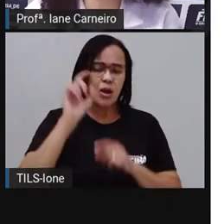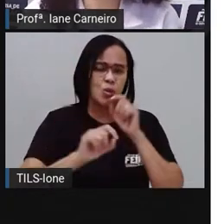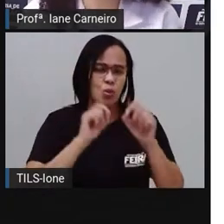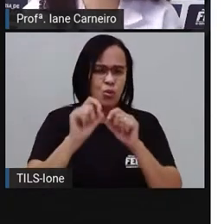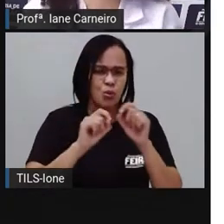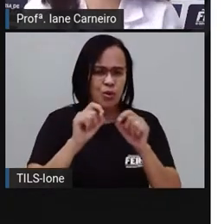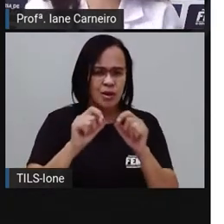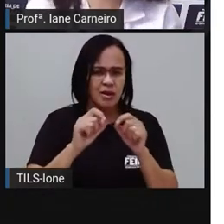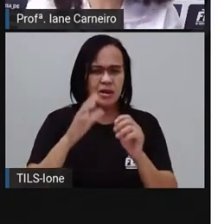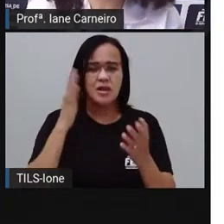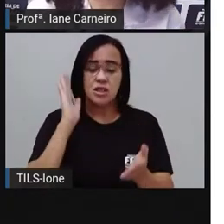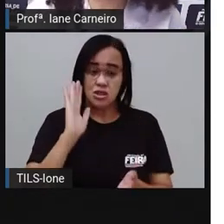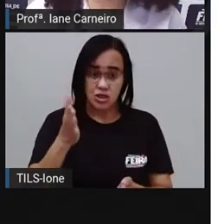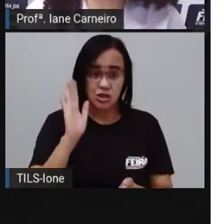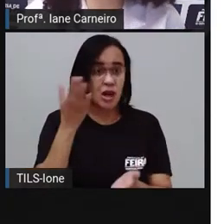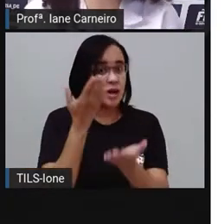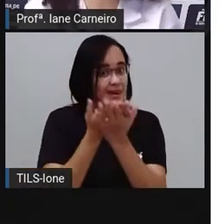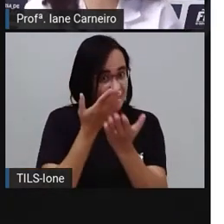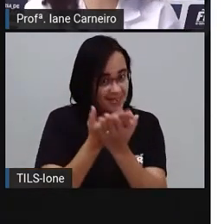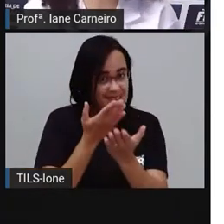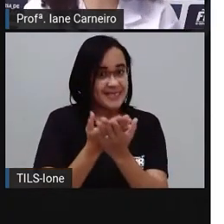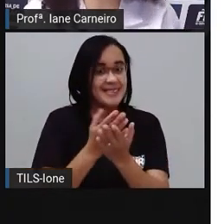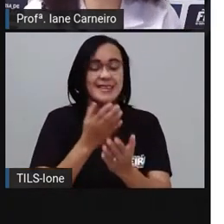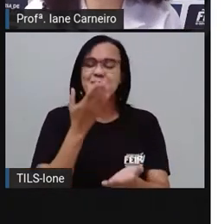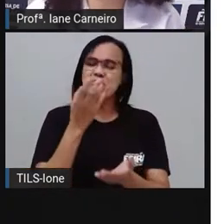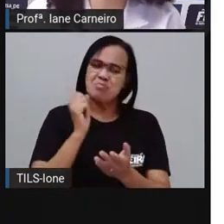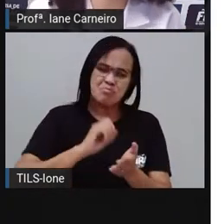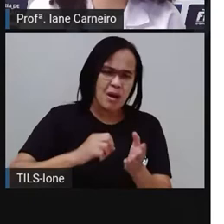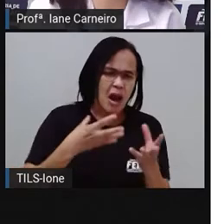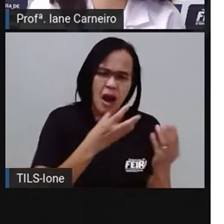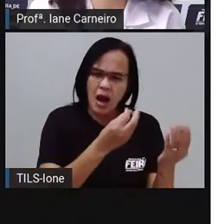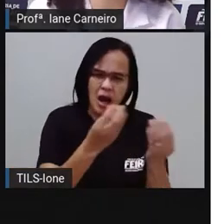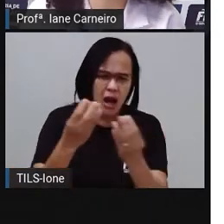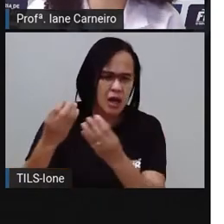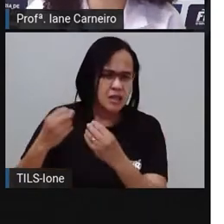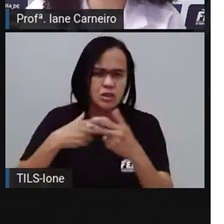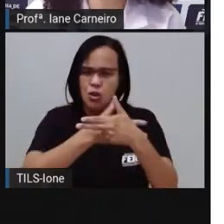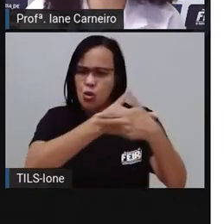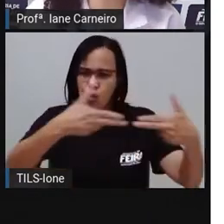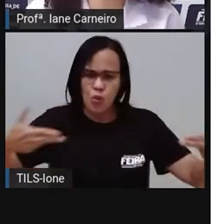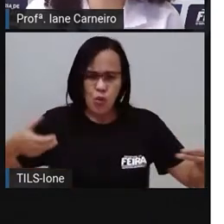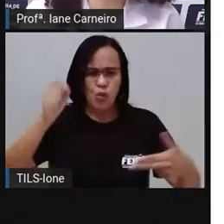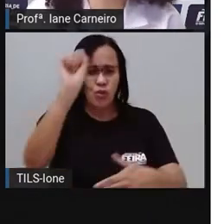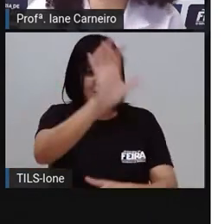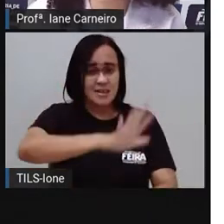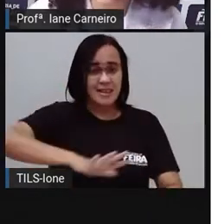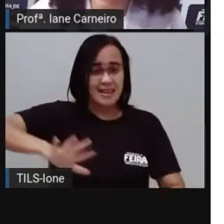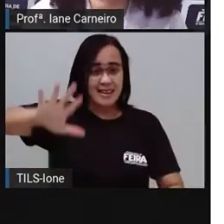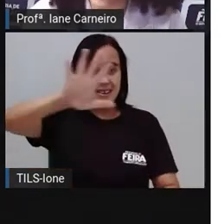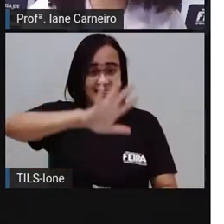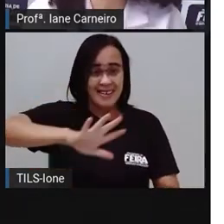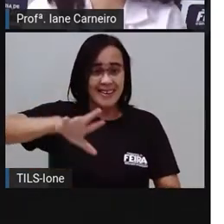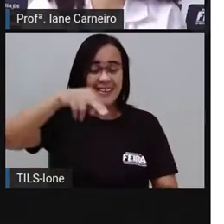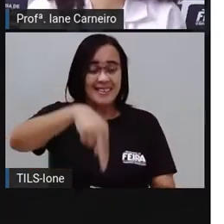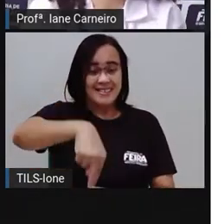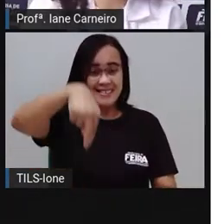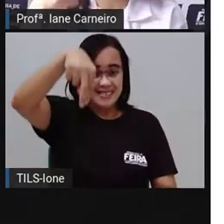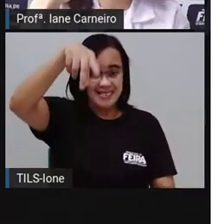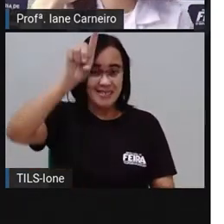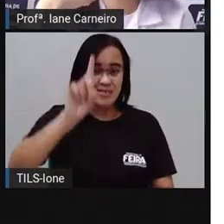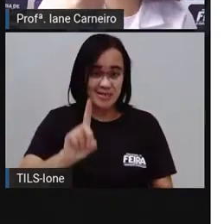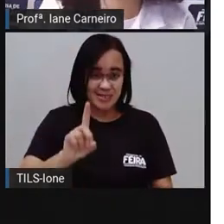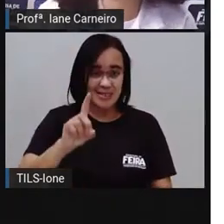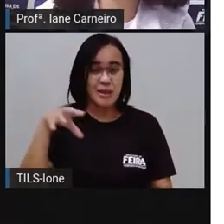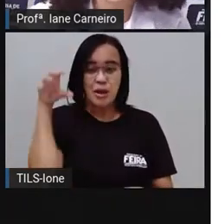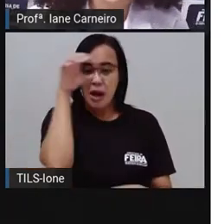estudou bastante coisas sobre a região Nordeste, a APA colocou essa imagem para ilustrar. Então nós já